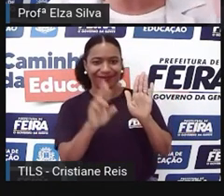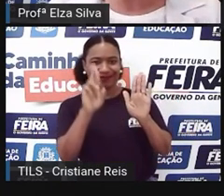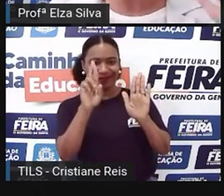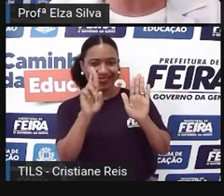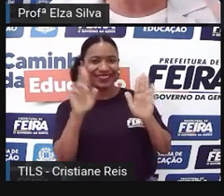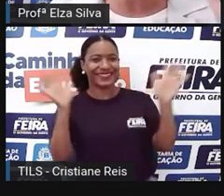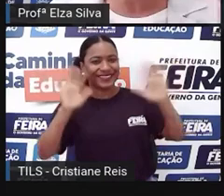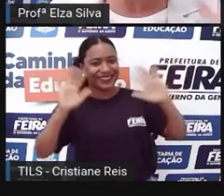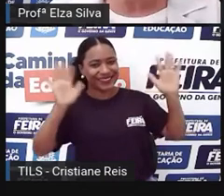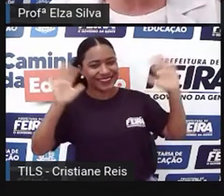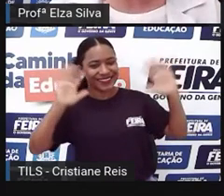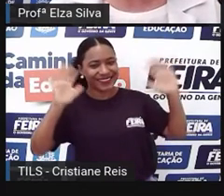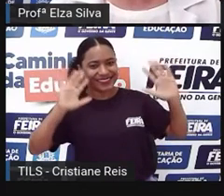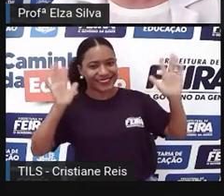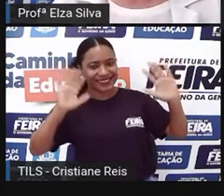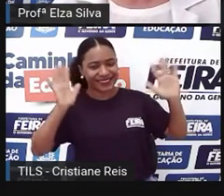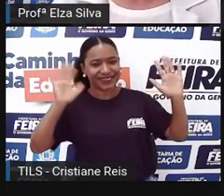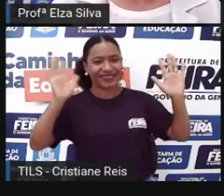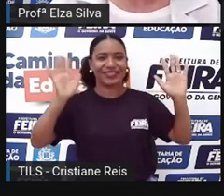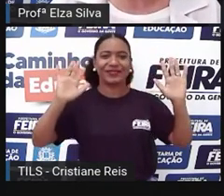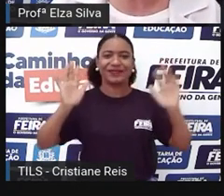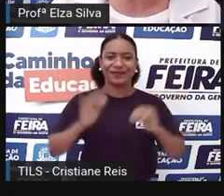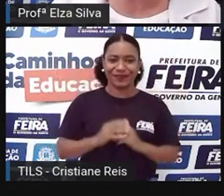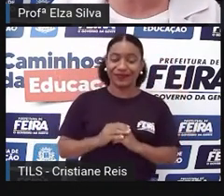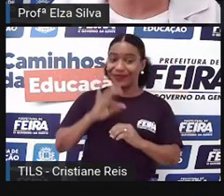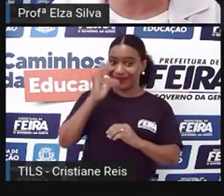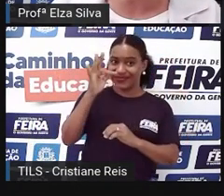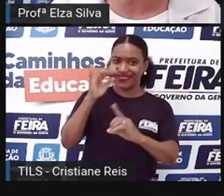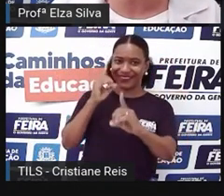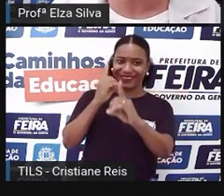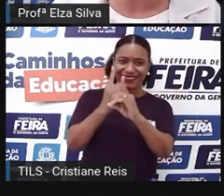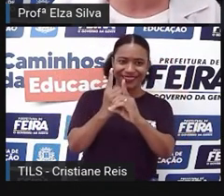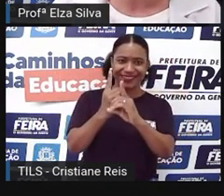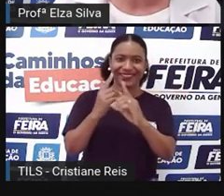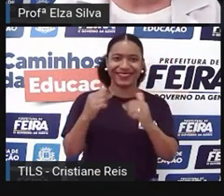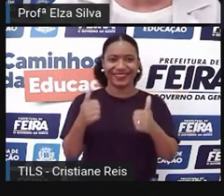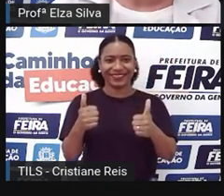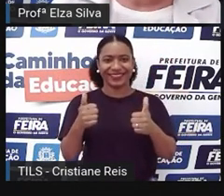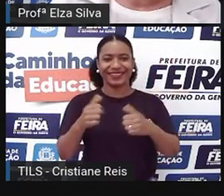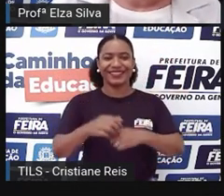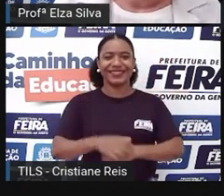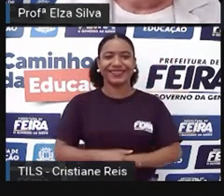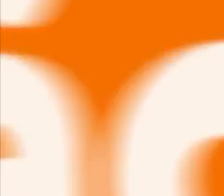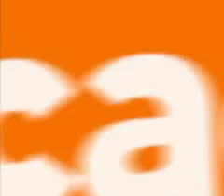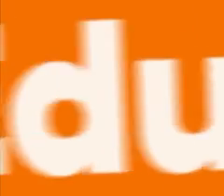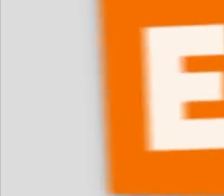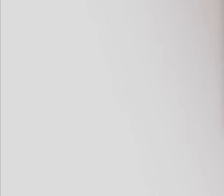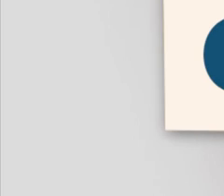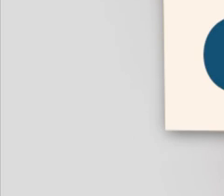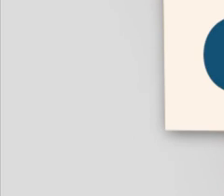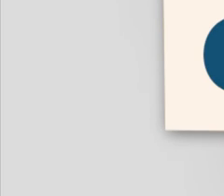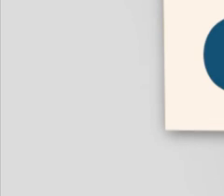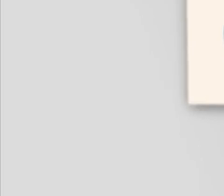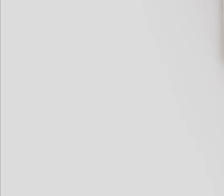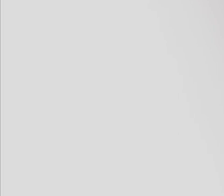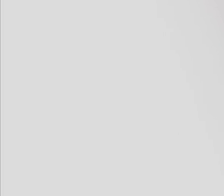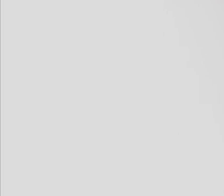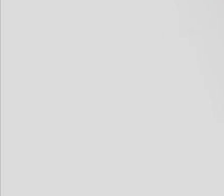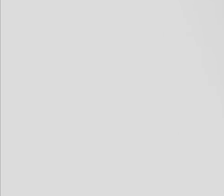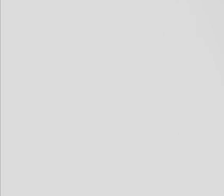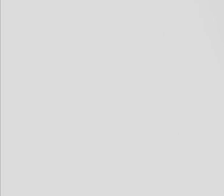Bye! See you next class. A gente se vê na próxima aula. A gente